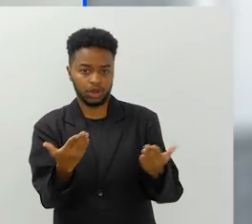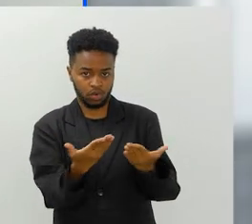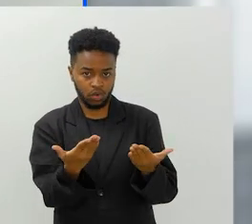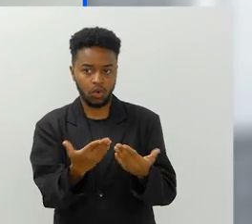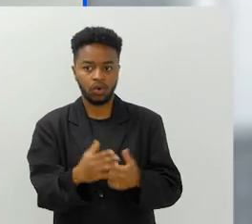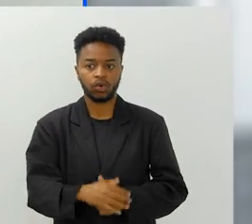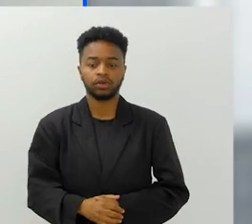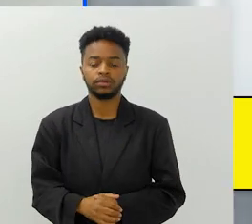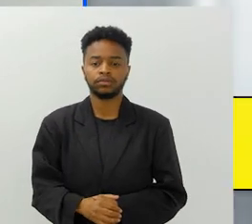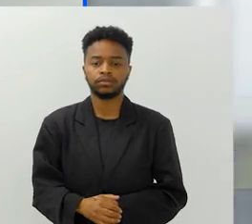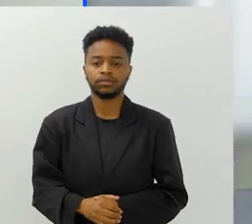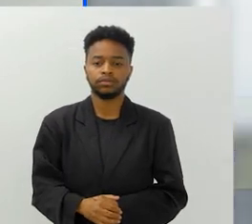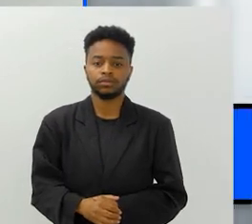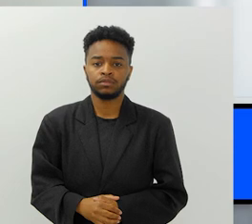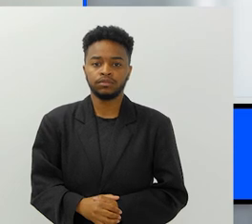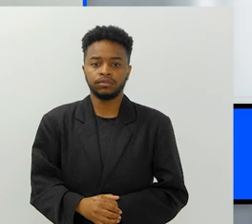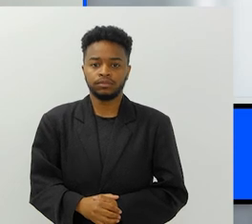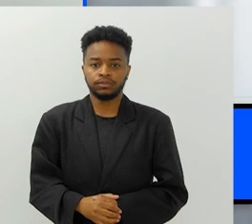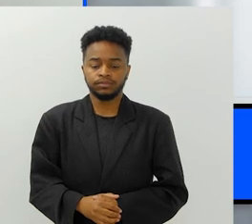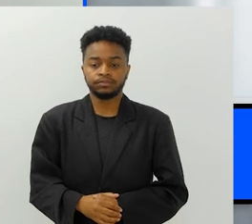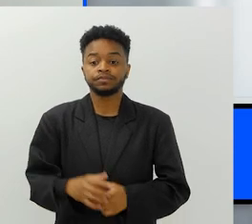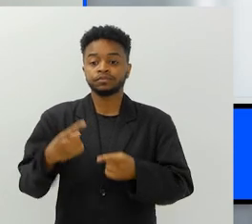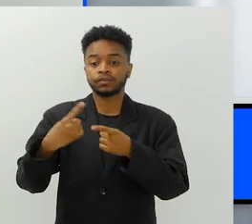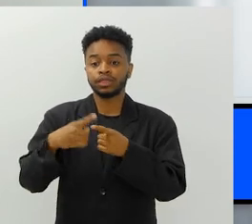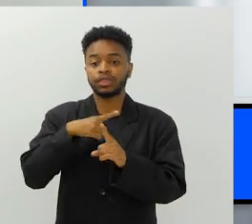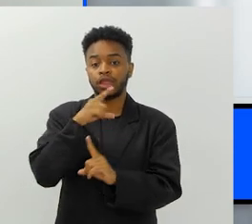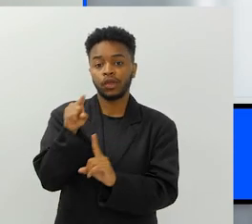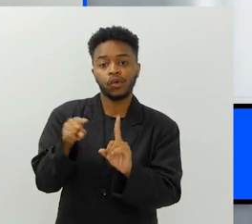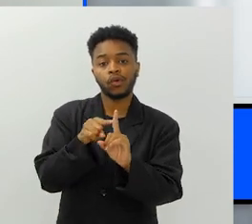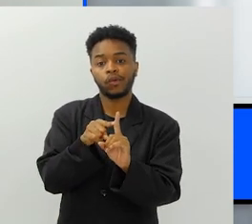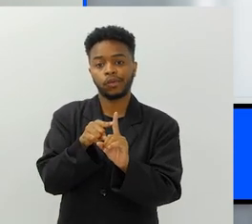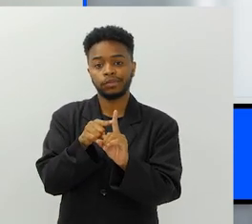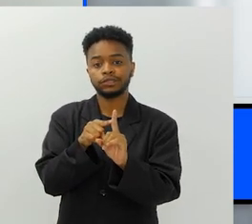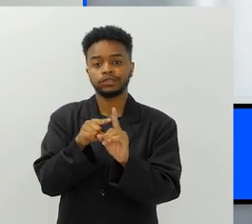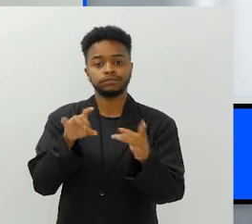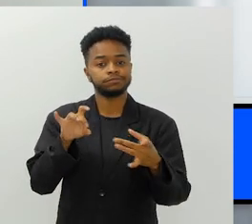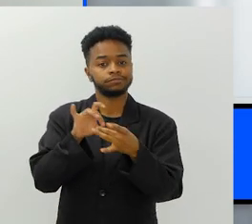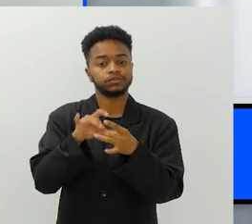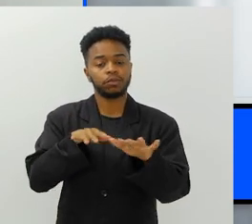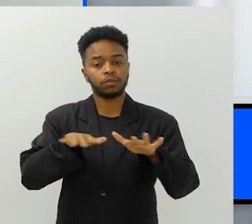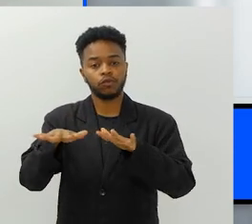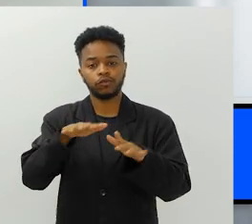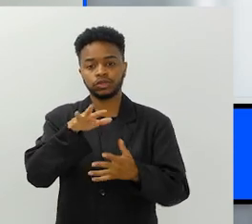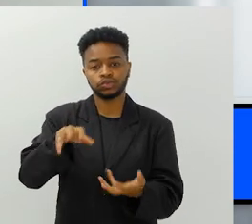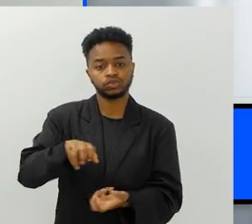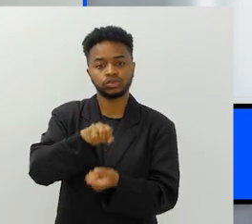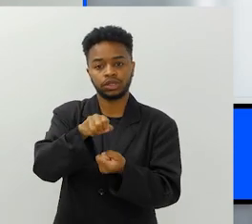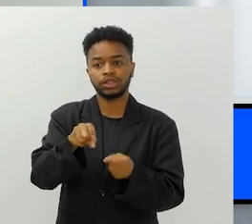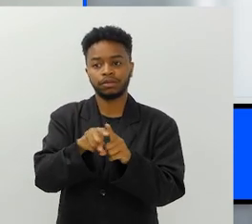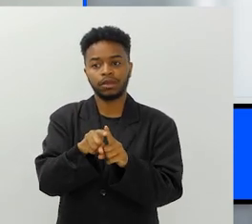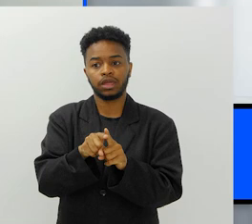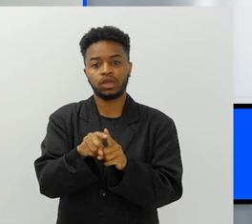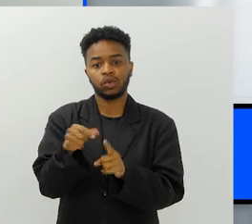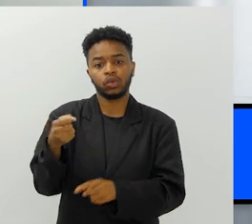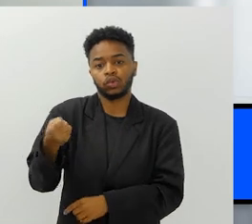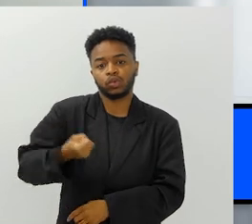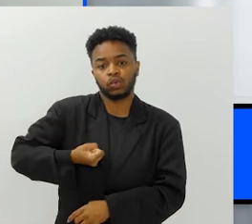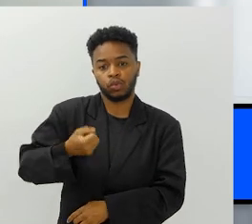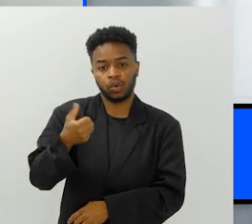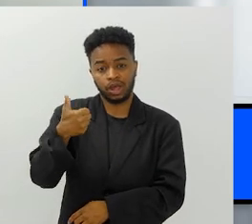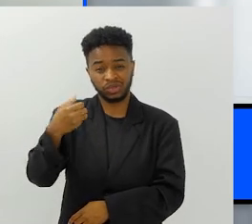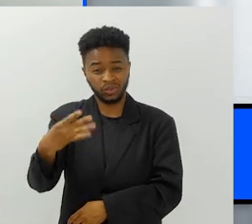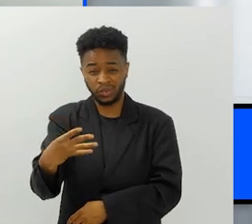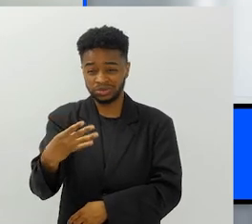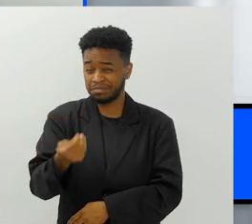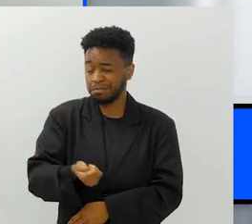essa sua de agora, que a gente tem os objetivos de desenvolvimento sustentável e o 14, que é a vida